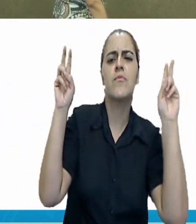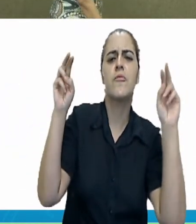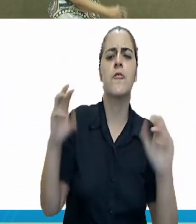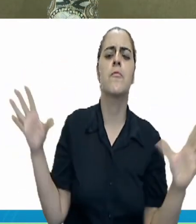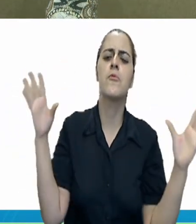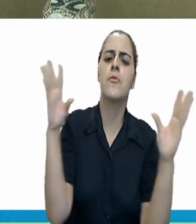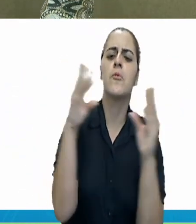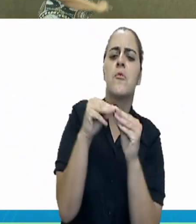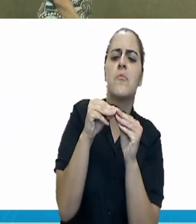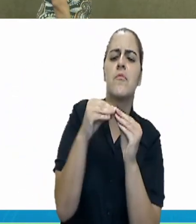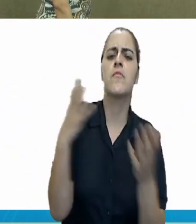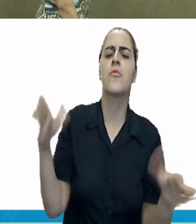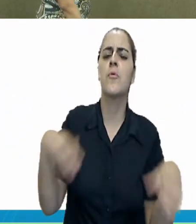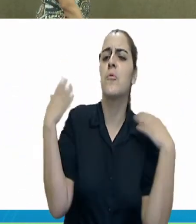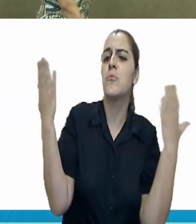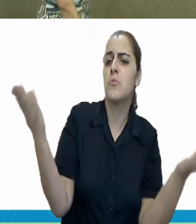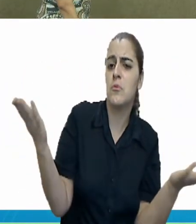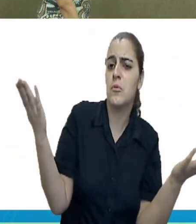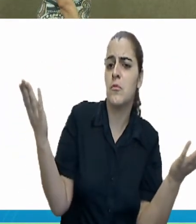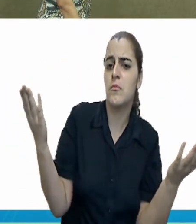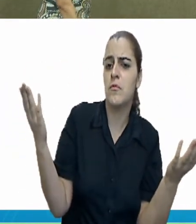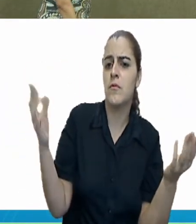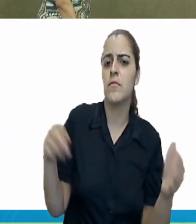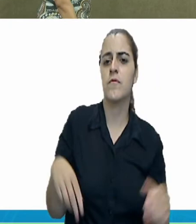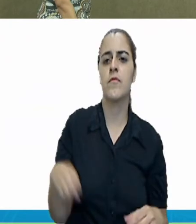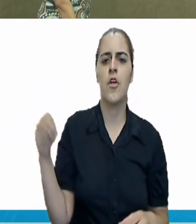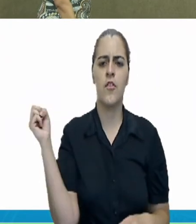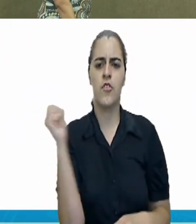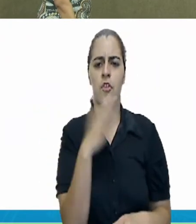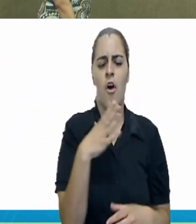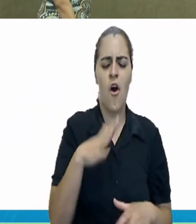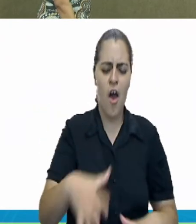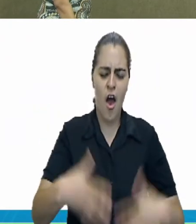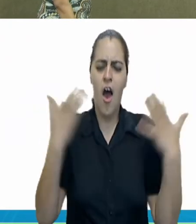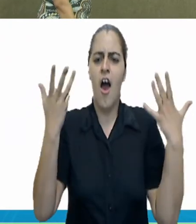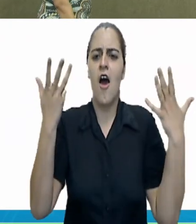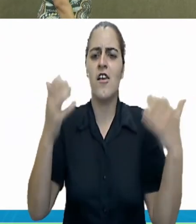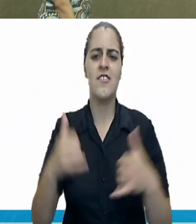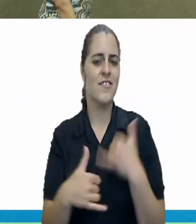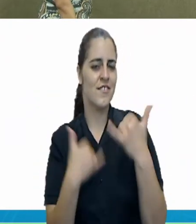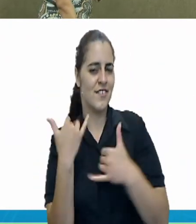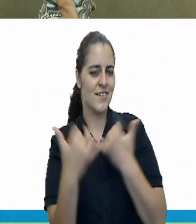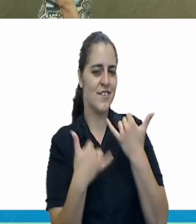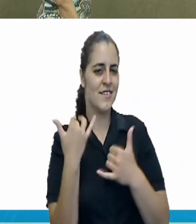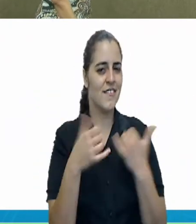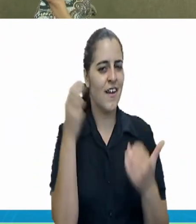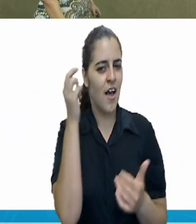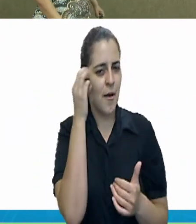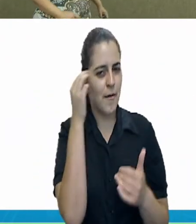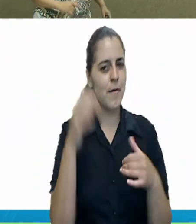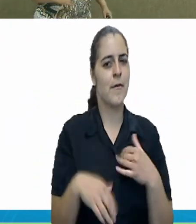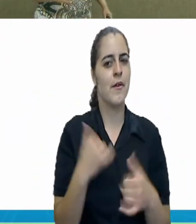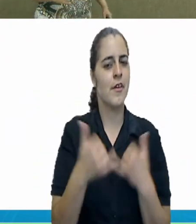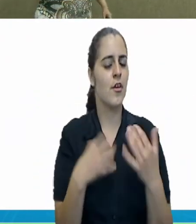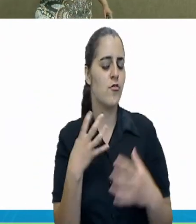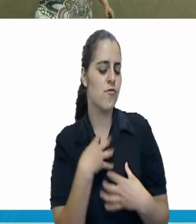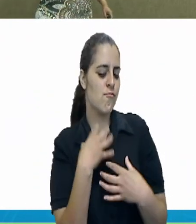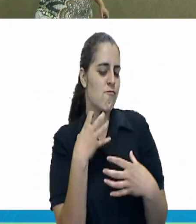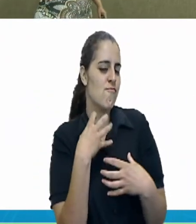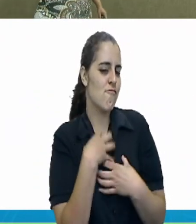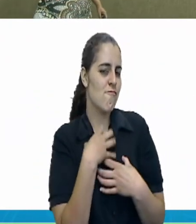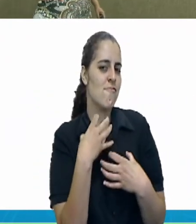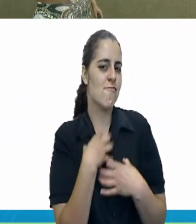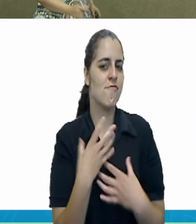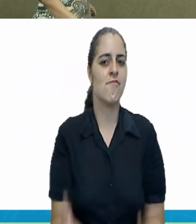resenha? O título da resenha é Nova animação divertidamente brinca com os